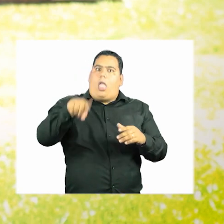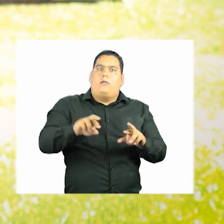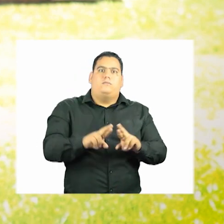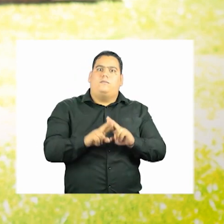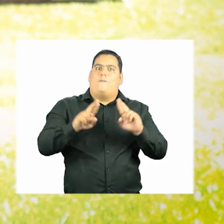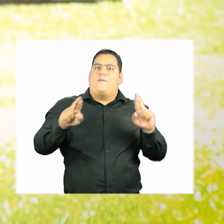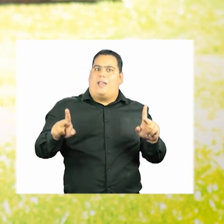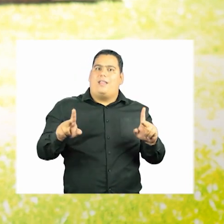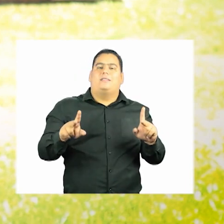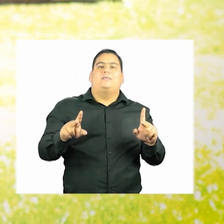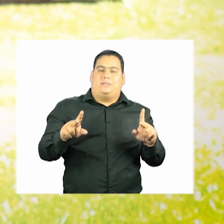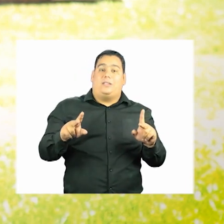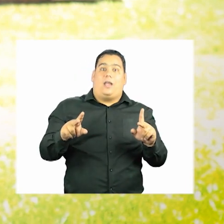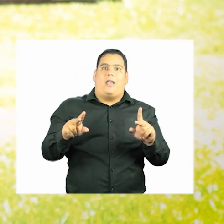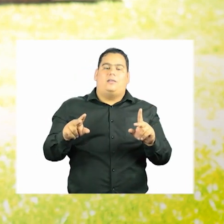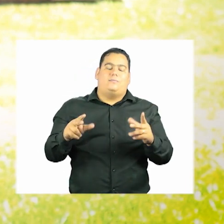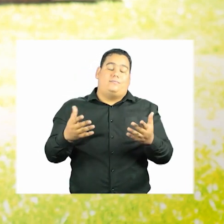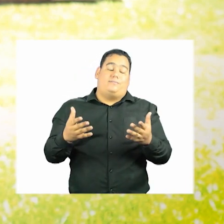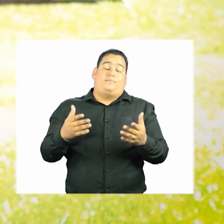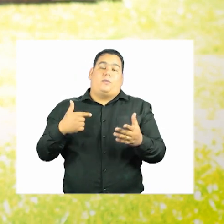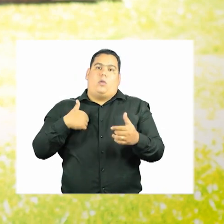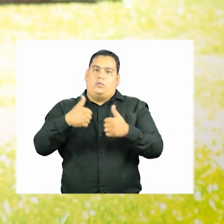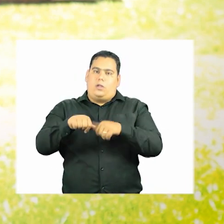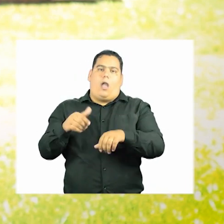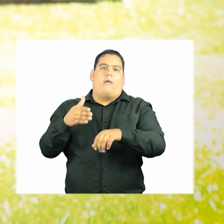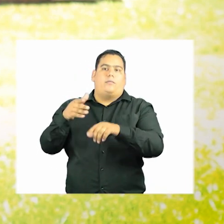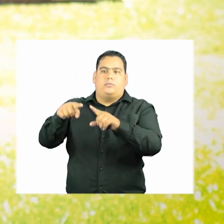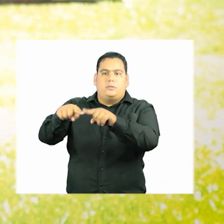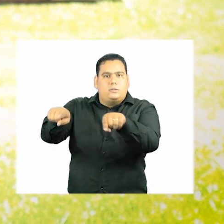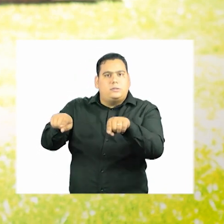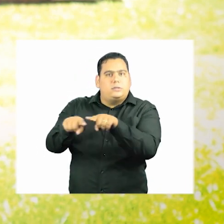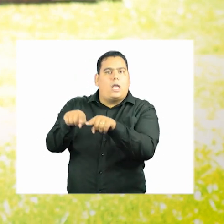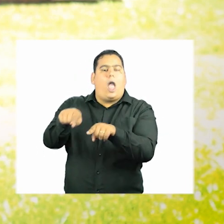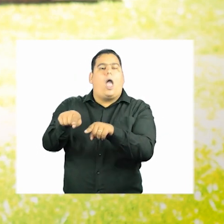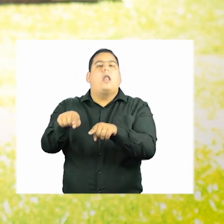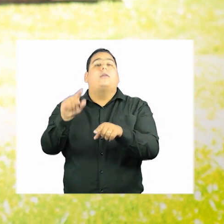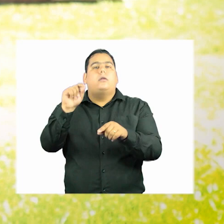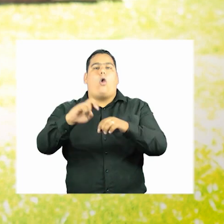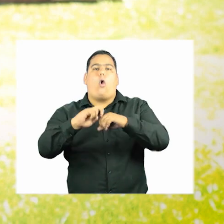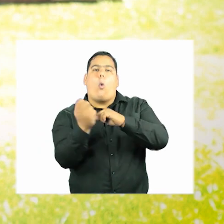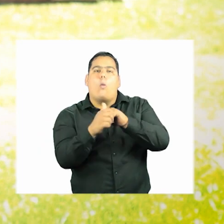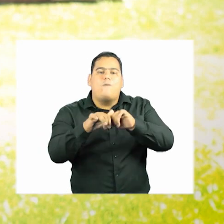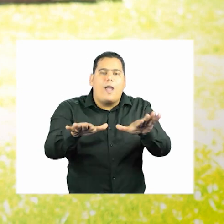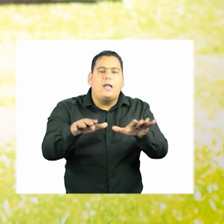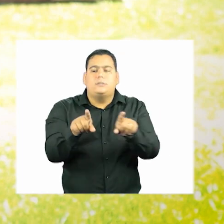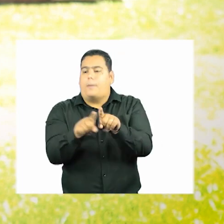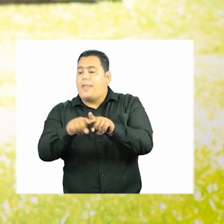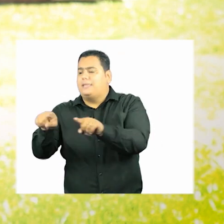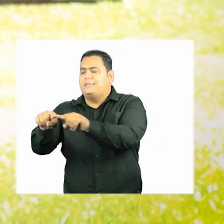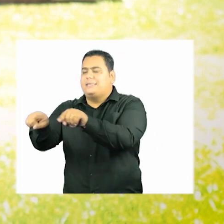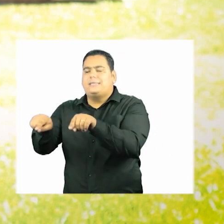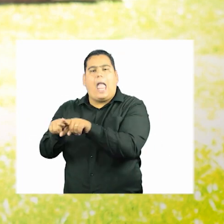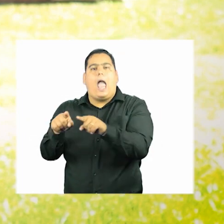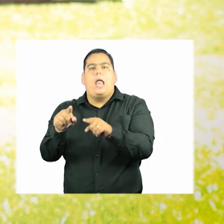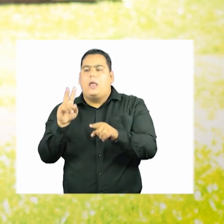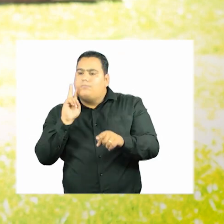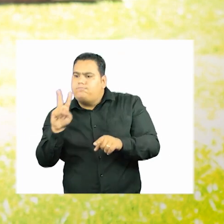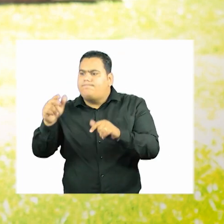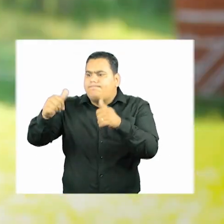rotina lá era outra, porque aí tinha o Covid. Aí eu atuava, tanto na sala de triagem do Covid, como triagem normal.